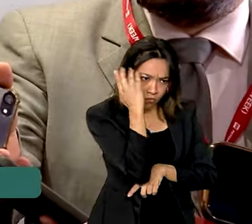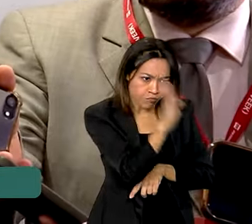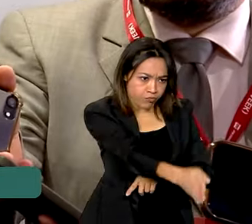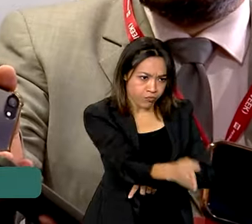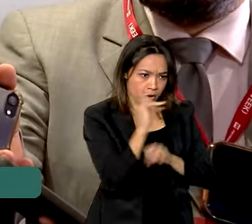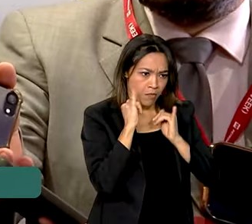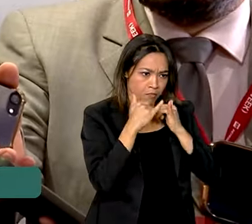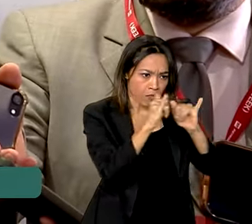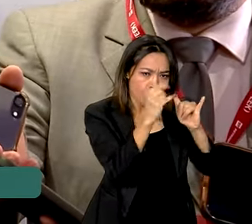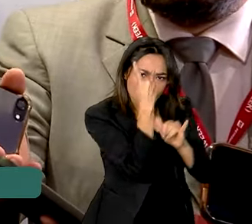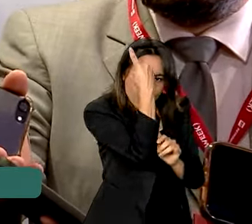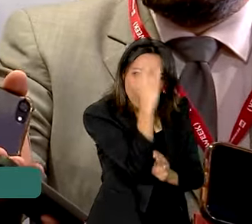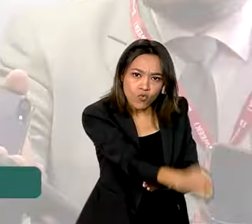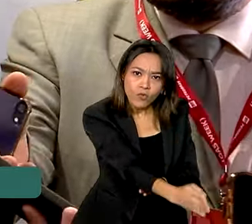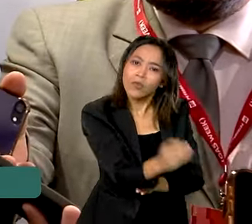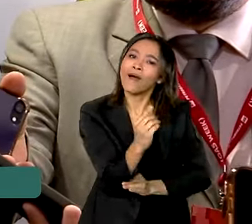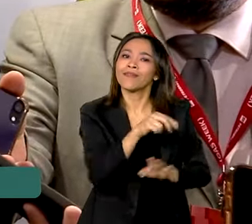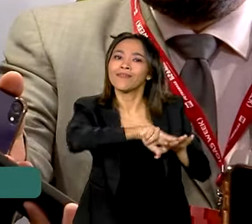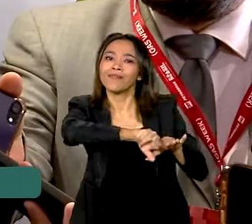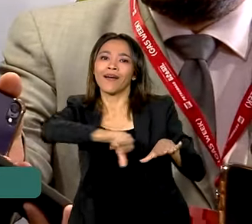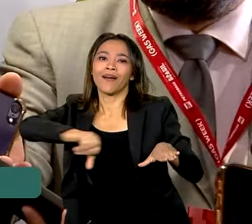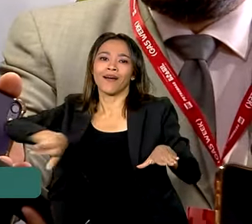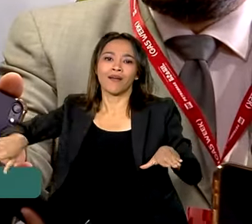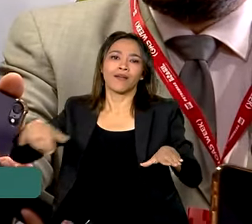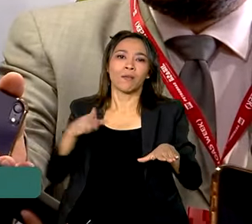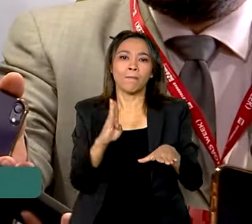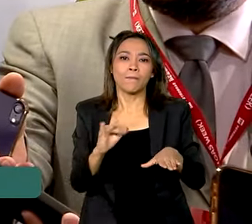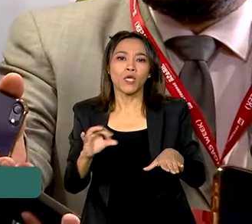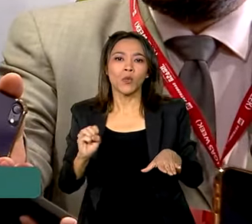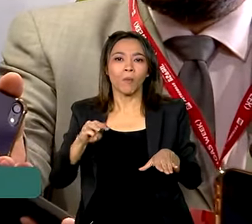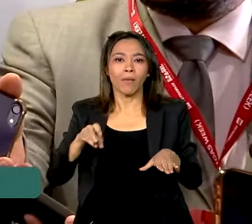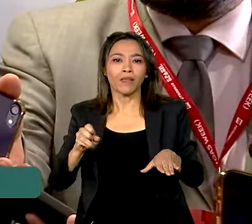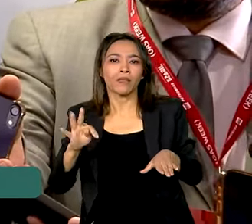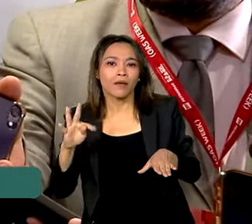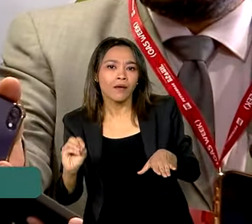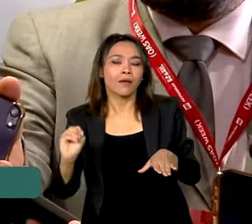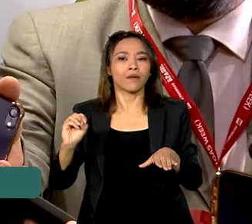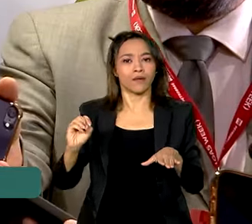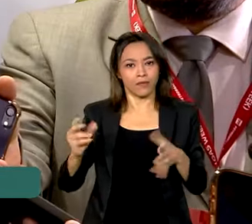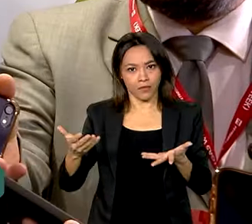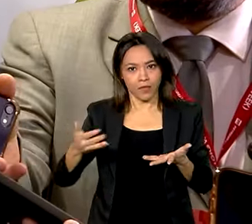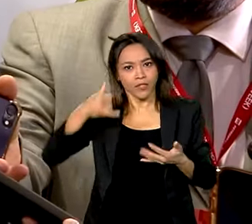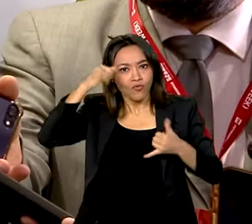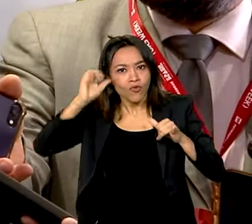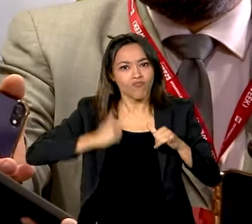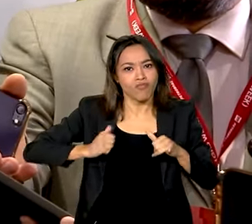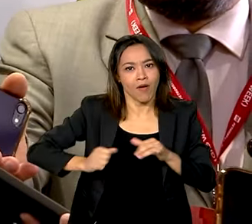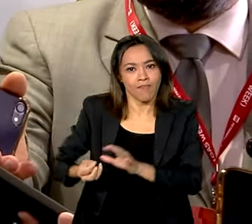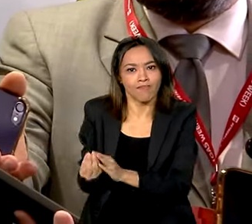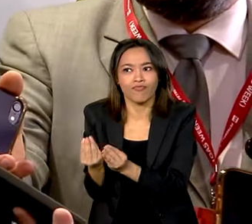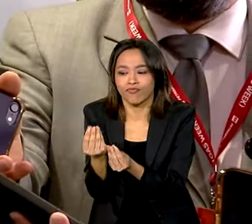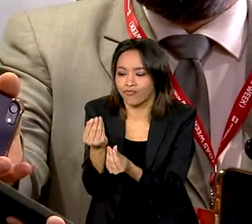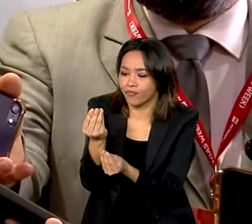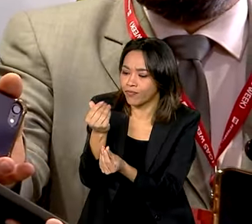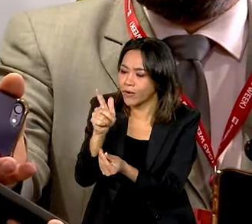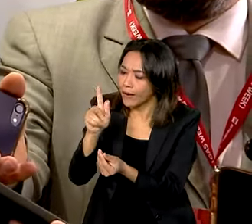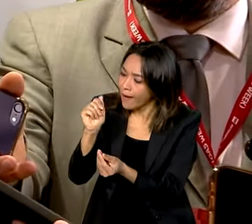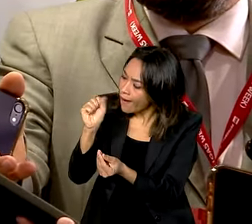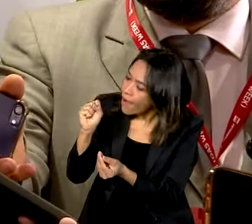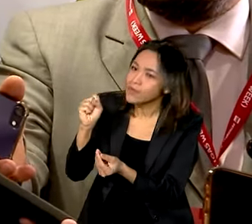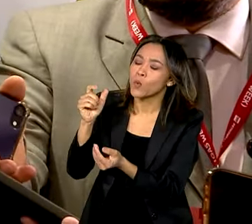caipira, que é o nosso biometano. Alguns brasileiros têm que ter o direito de conhecer suas potencialidades naturais,